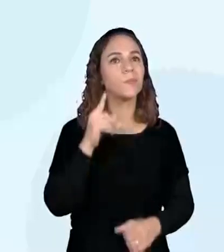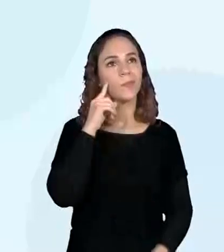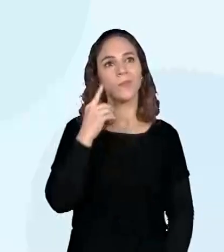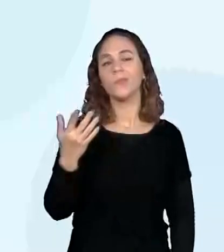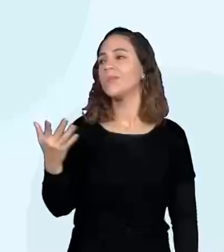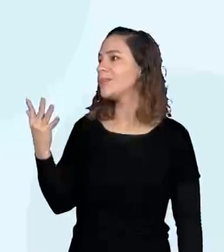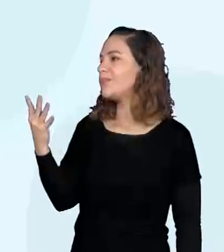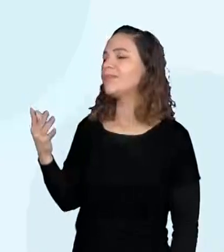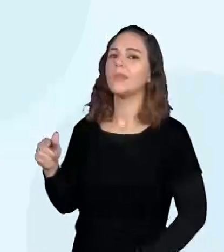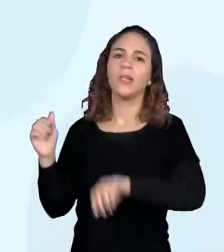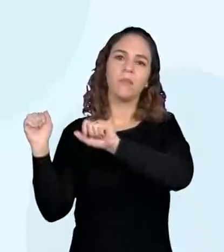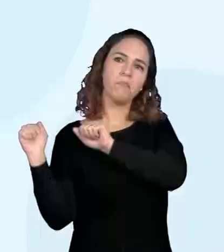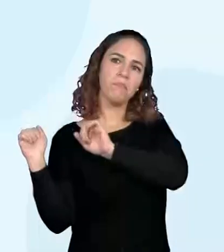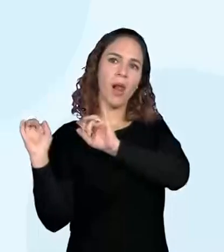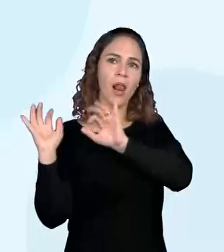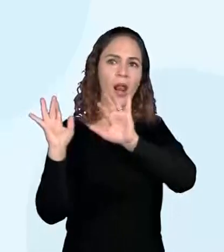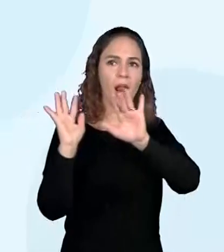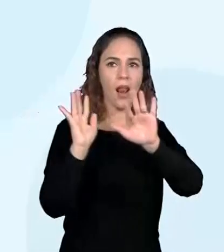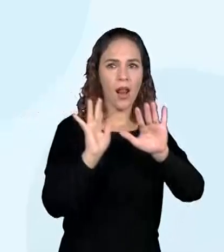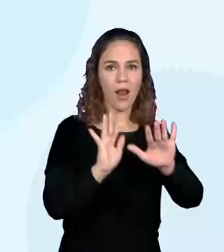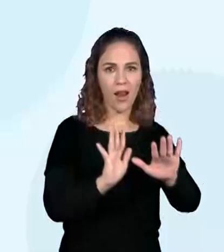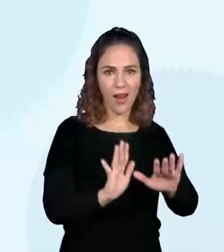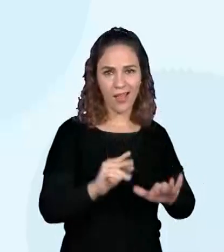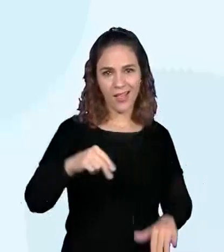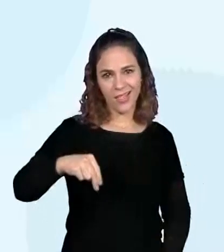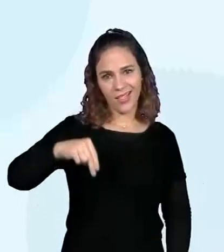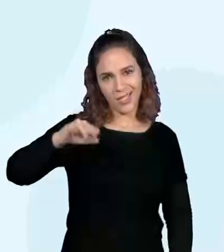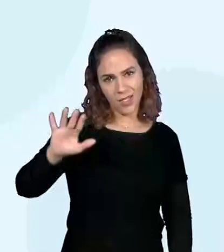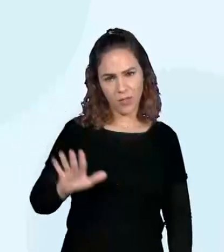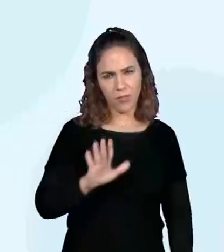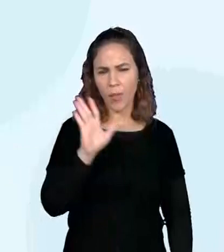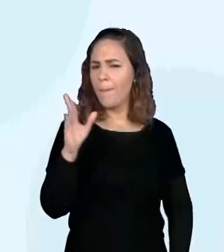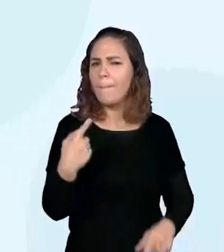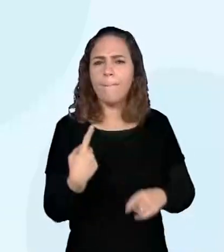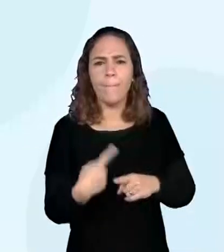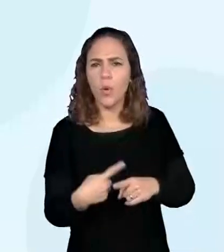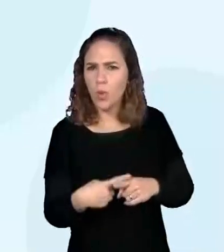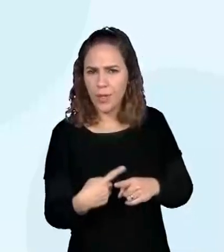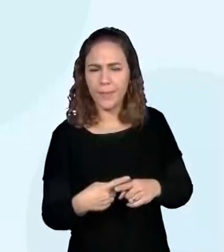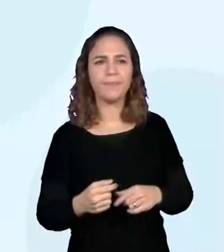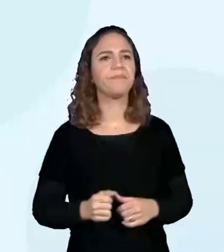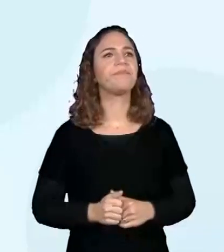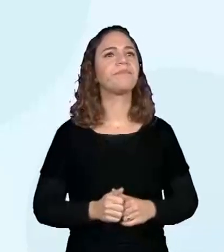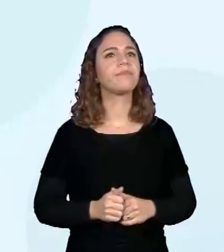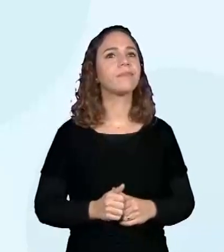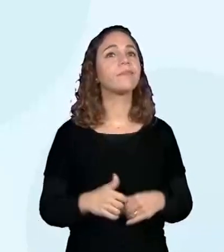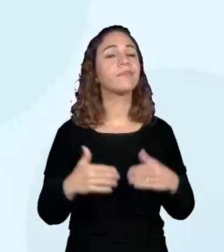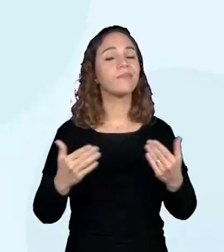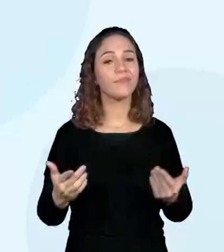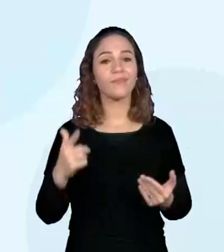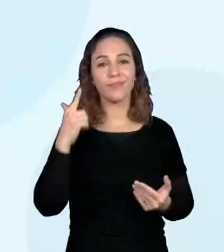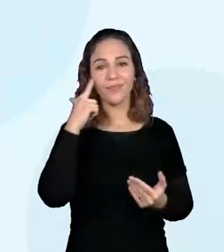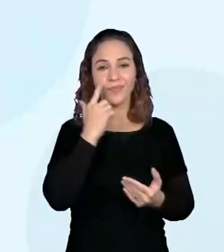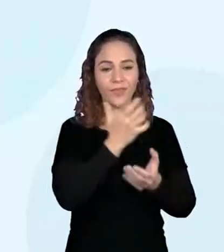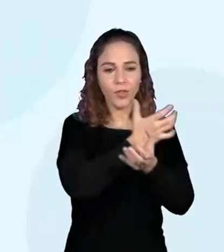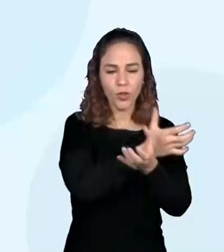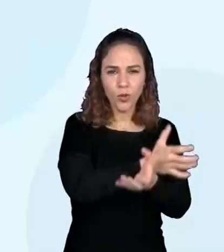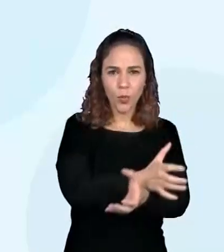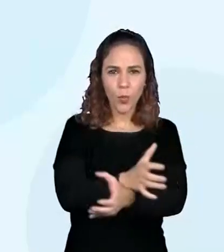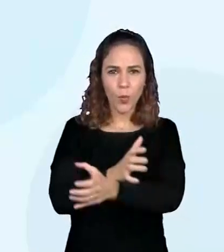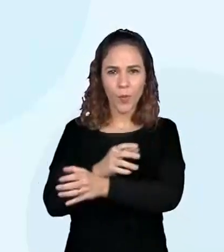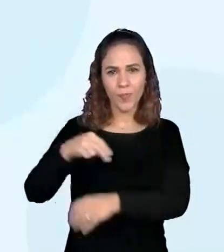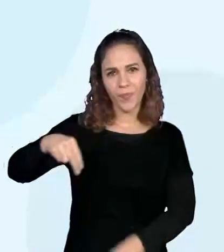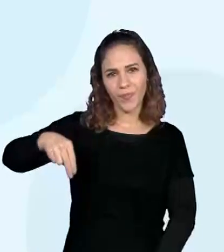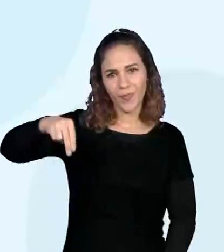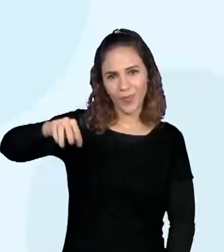Fluxo migratório nordestino. Então, nós vamos falar sobre as causas. O Sertão Nordestino, também conhecido como